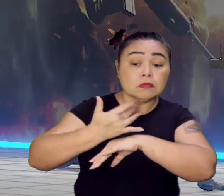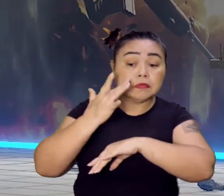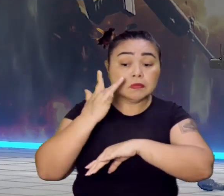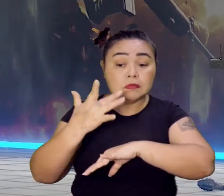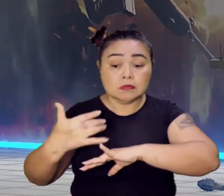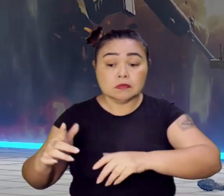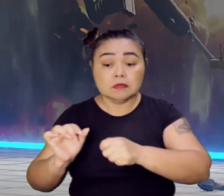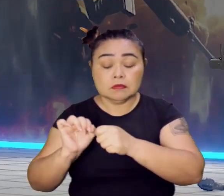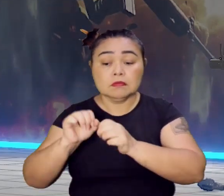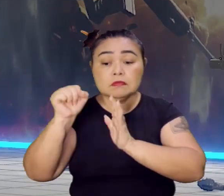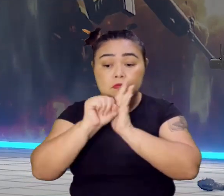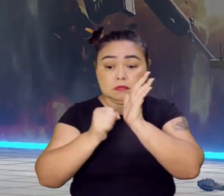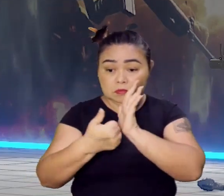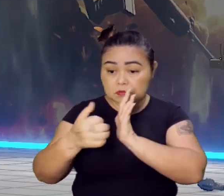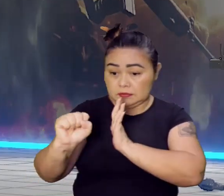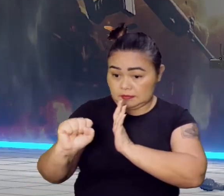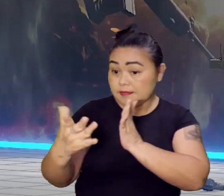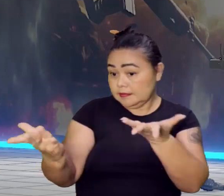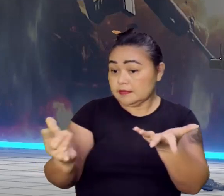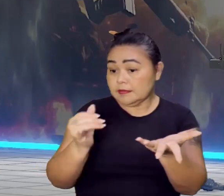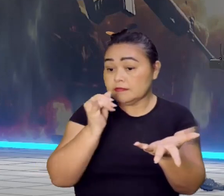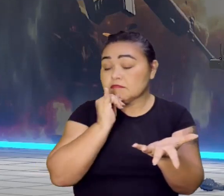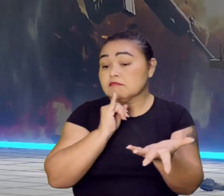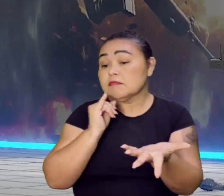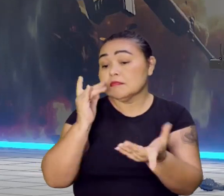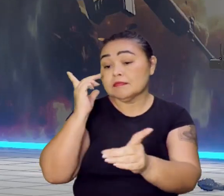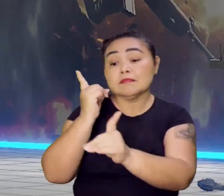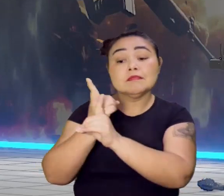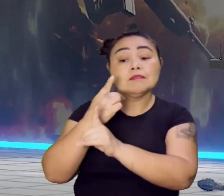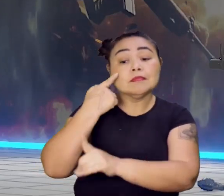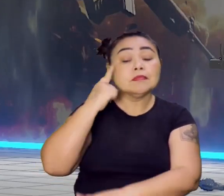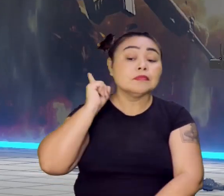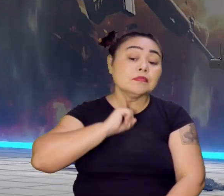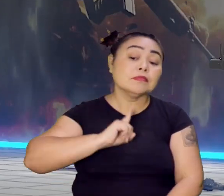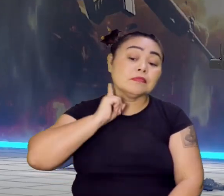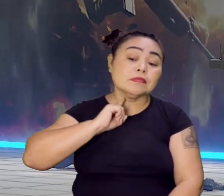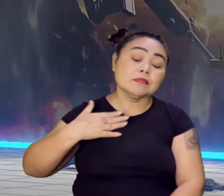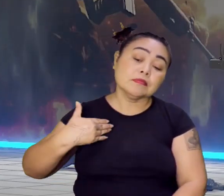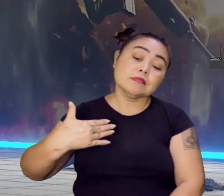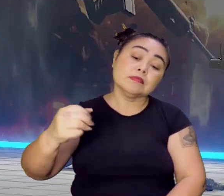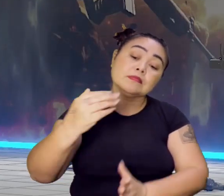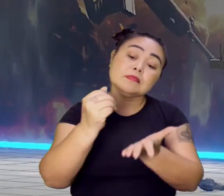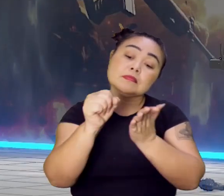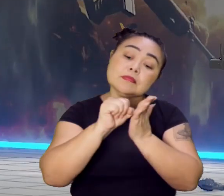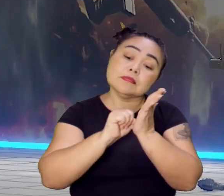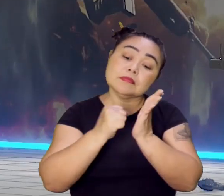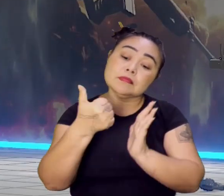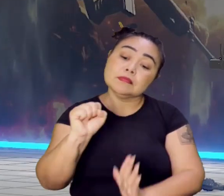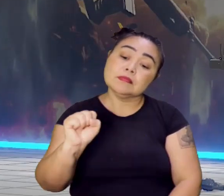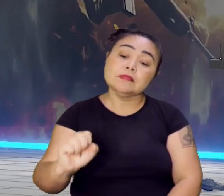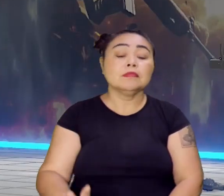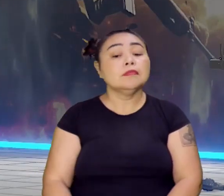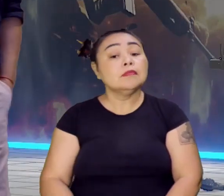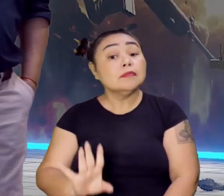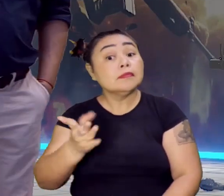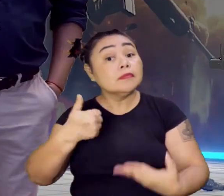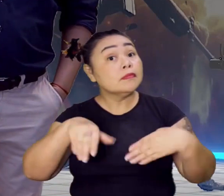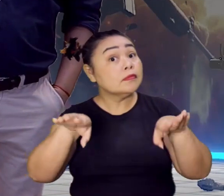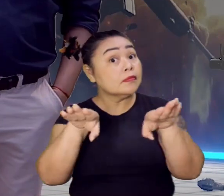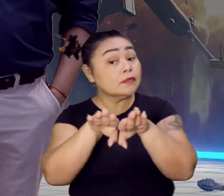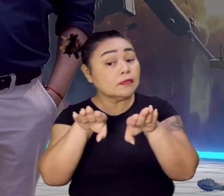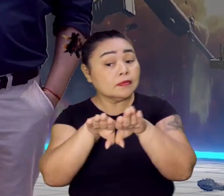século XVIII, que foi descoberto em Minas Gerais, metais preciosos, ali no início do século XVIII. E também